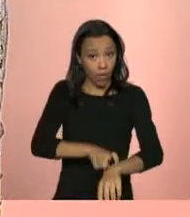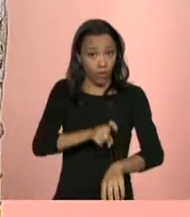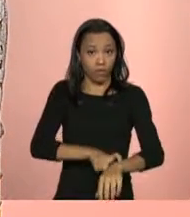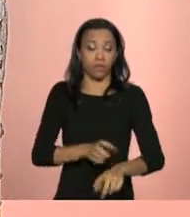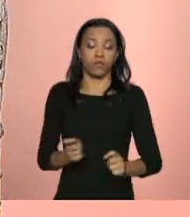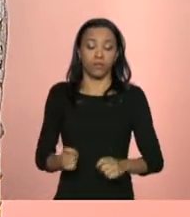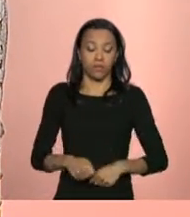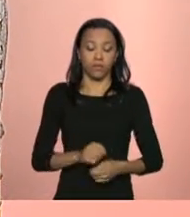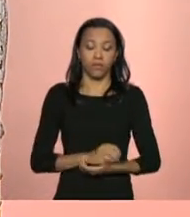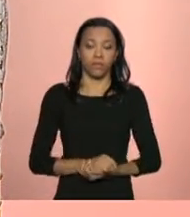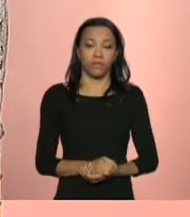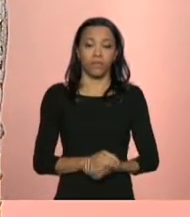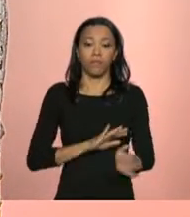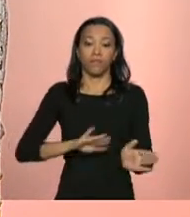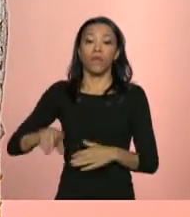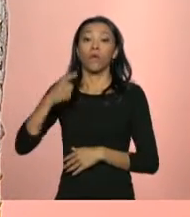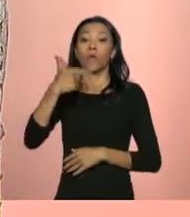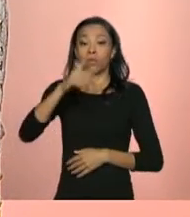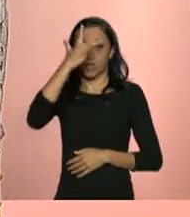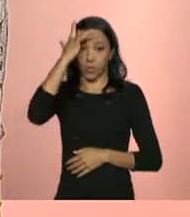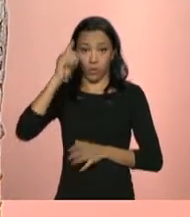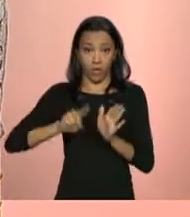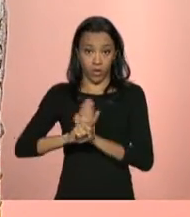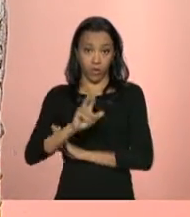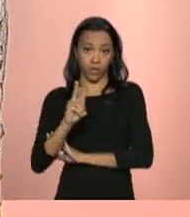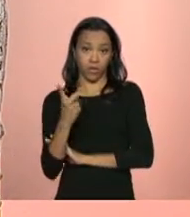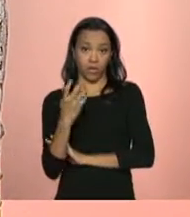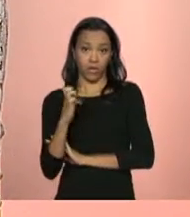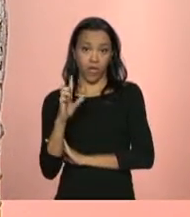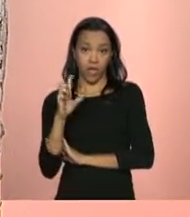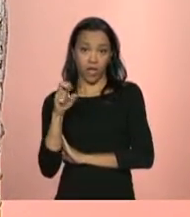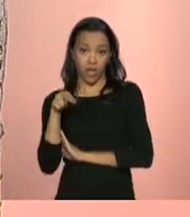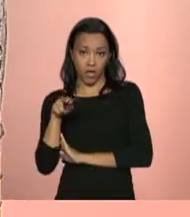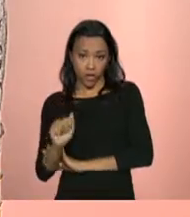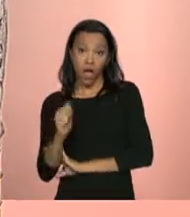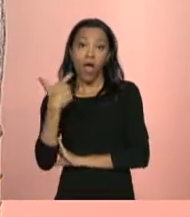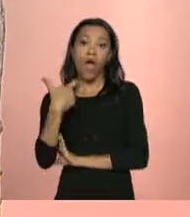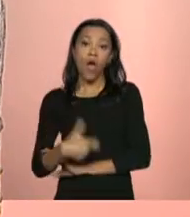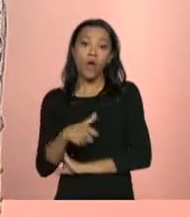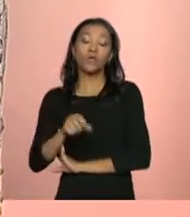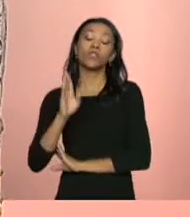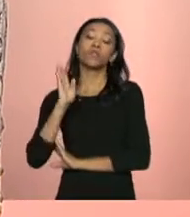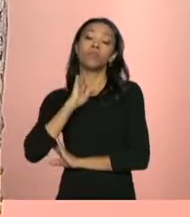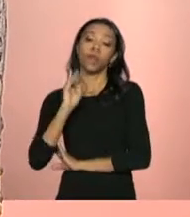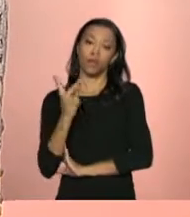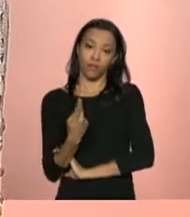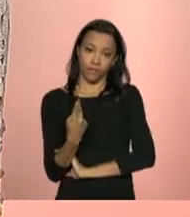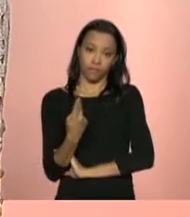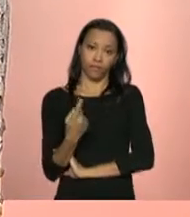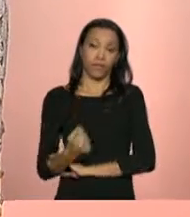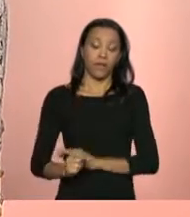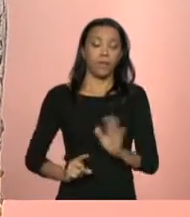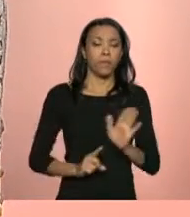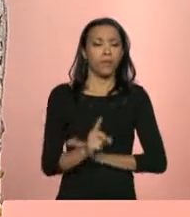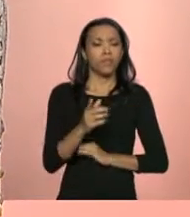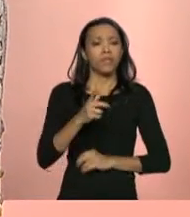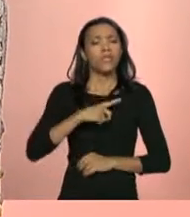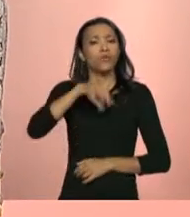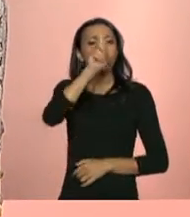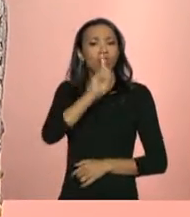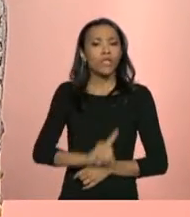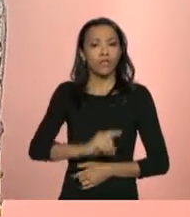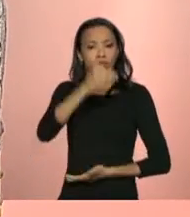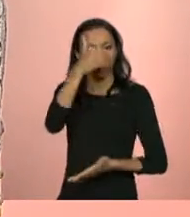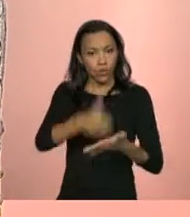você, a Helena Aparecida Emernegilda, de Belo Horizonte. Para ter direito ao desconto da